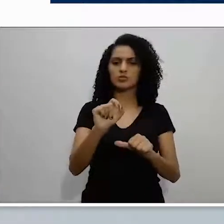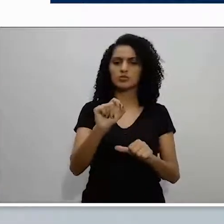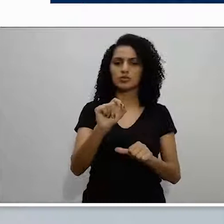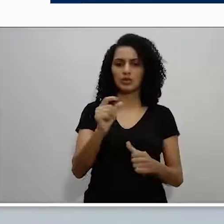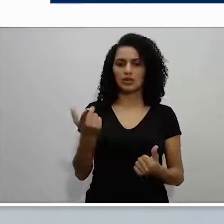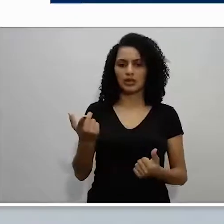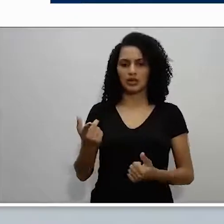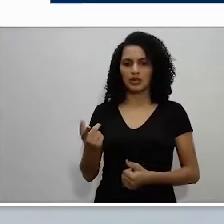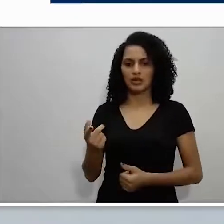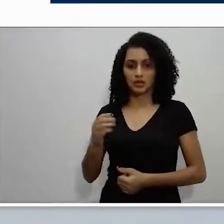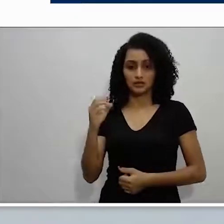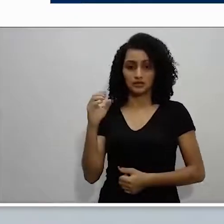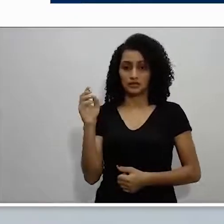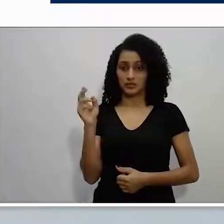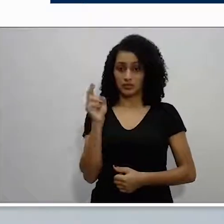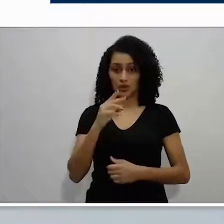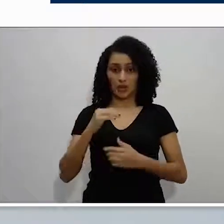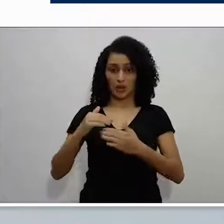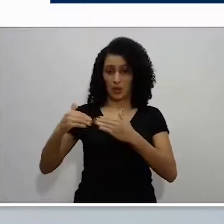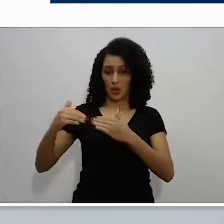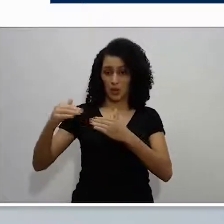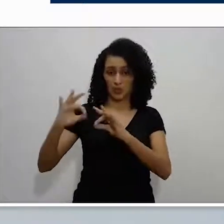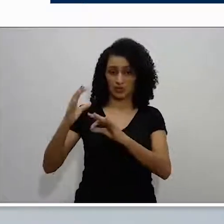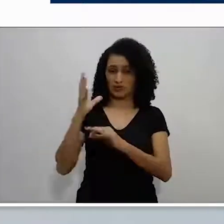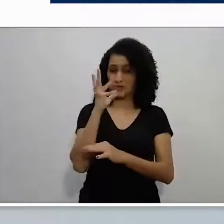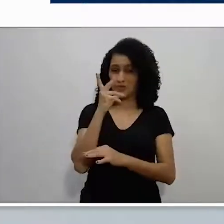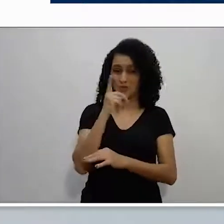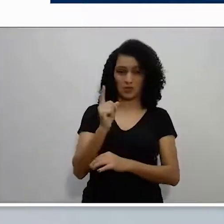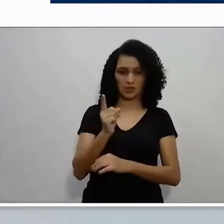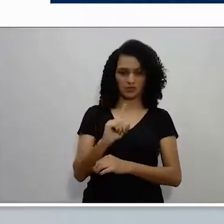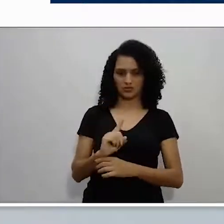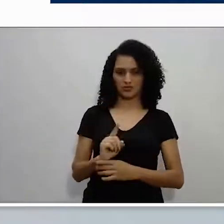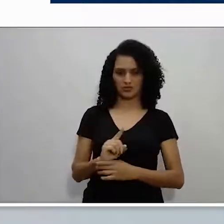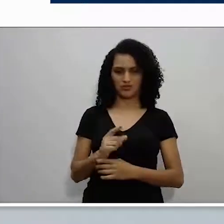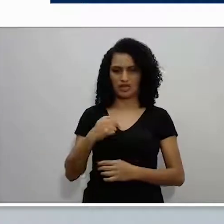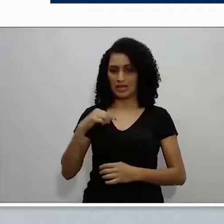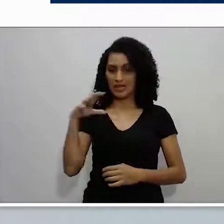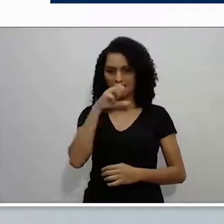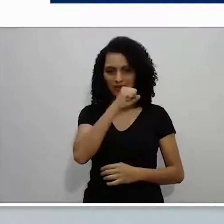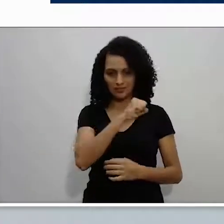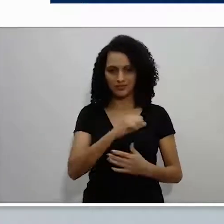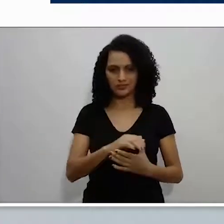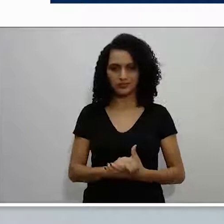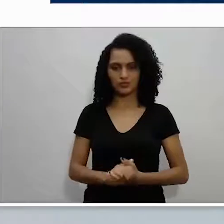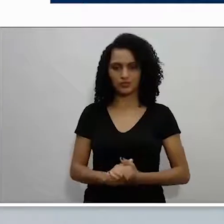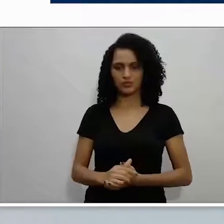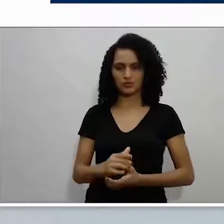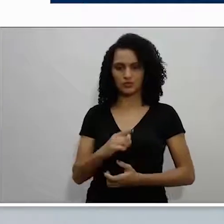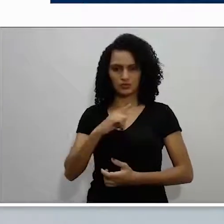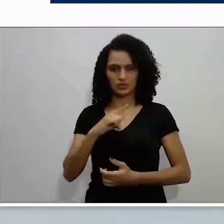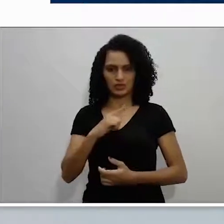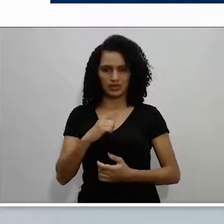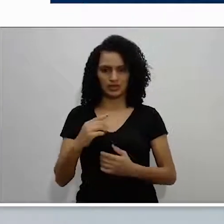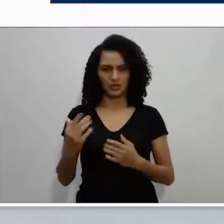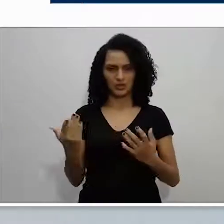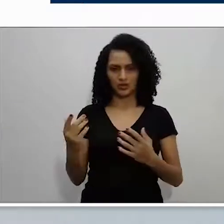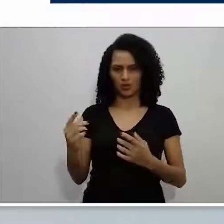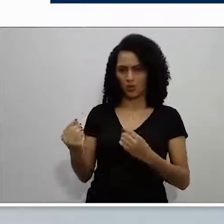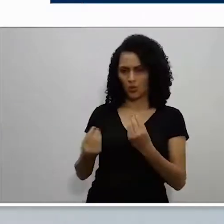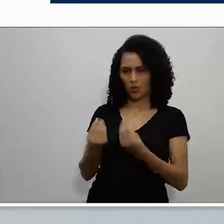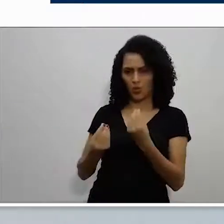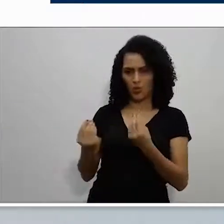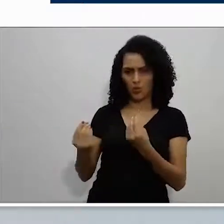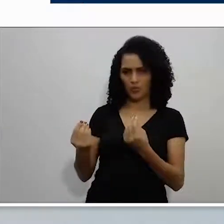uma visão de longo prazo, que eu vou ter resultados no médio e longo prazo. Existe uma relação de causa e efeito muito direta entre se